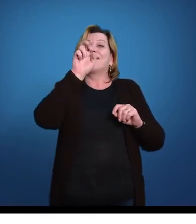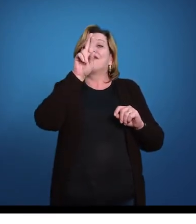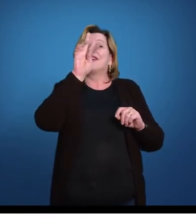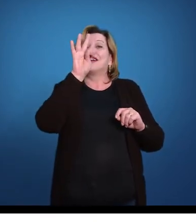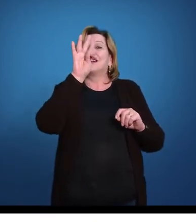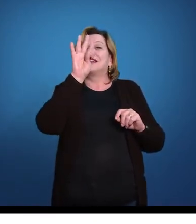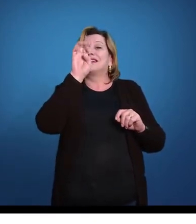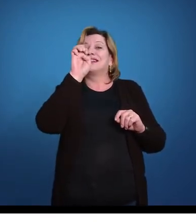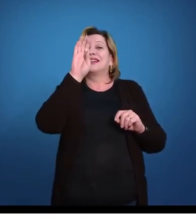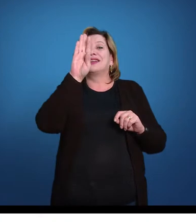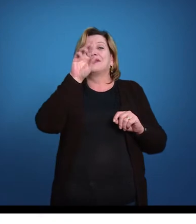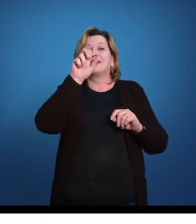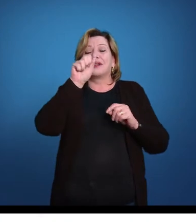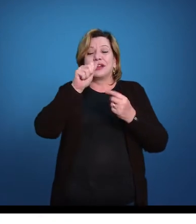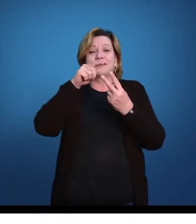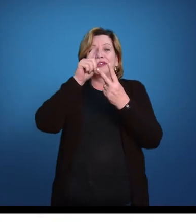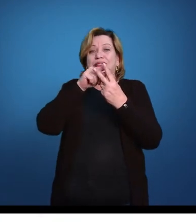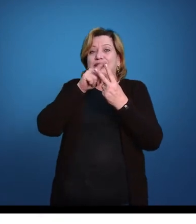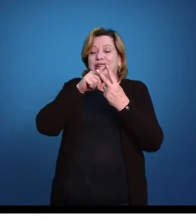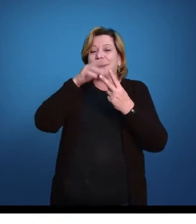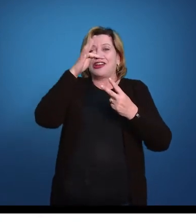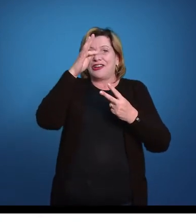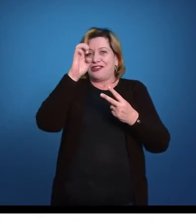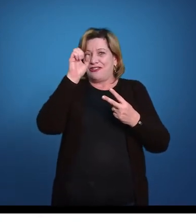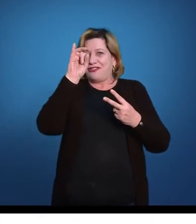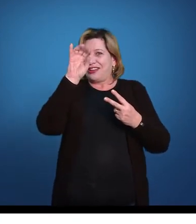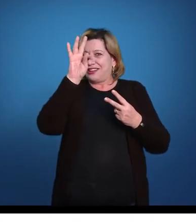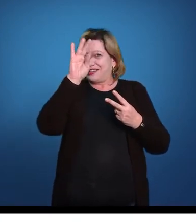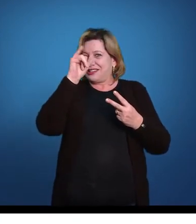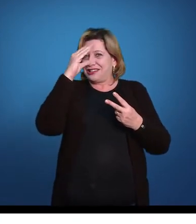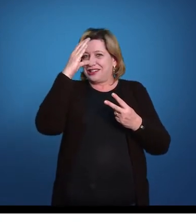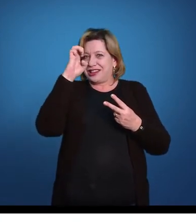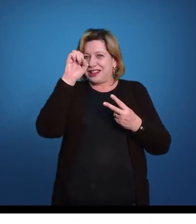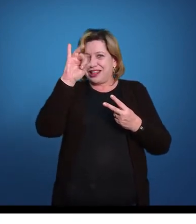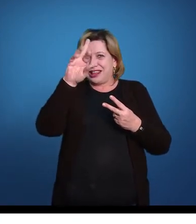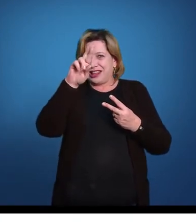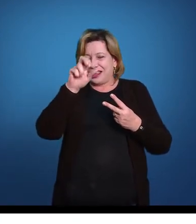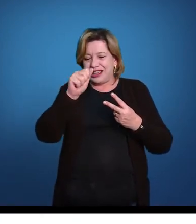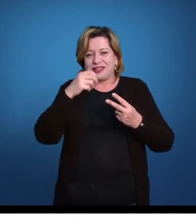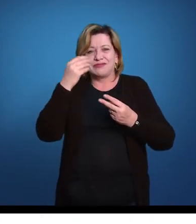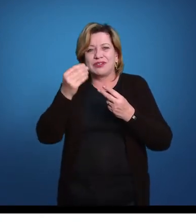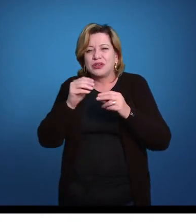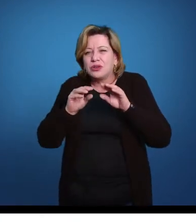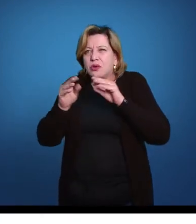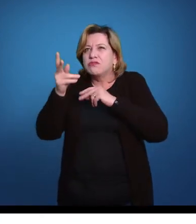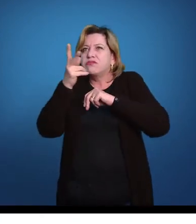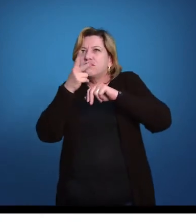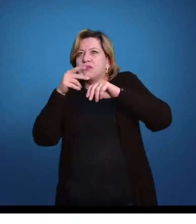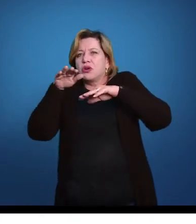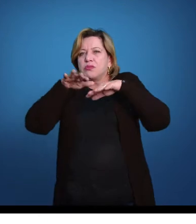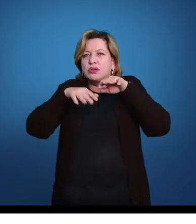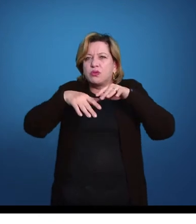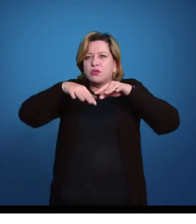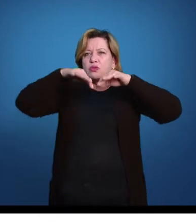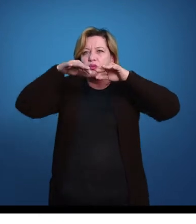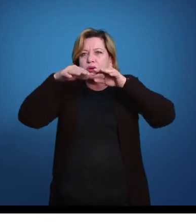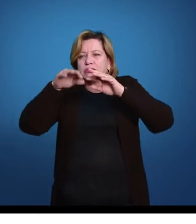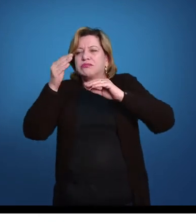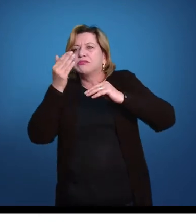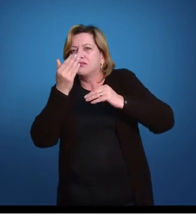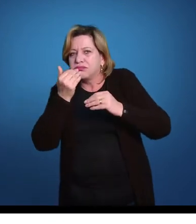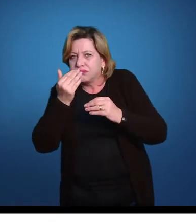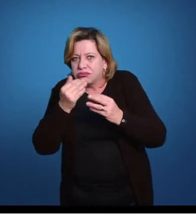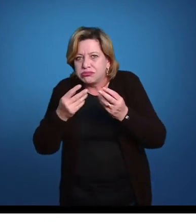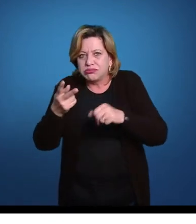feiticeiras são animais ainda filtradores, se alimentam de detritos, de suspensão. Então ainda tem o hábito alimentar